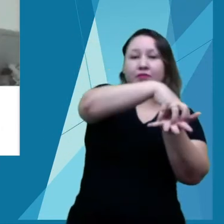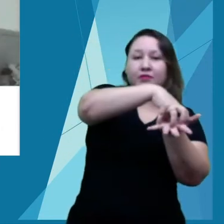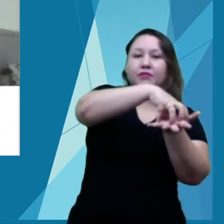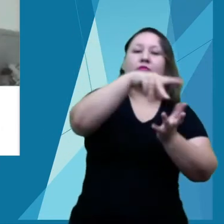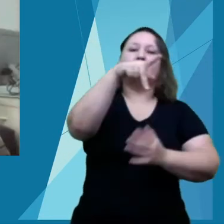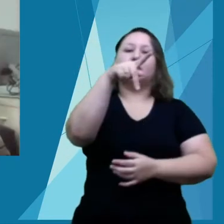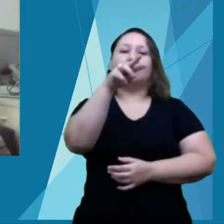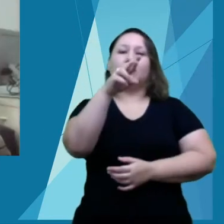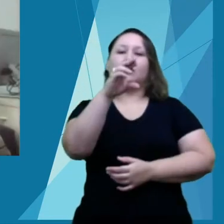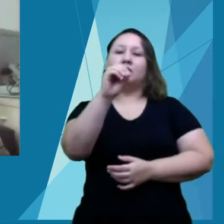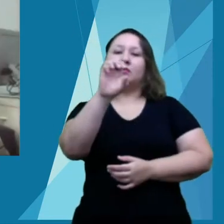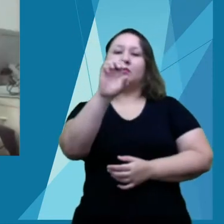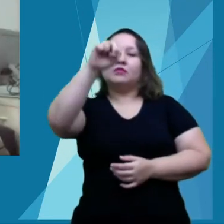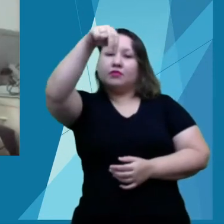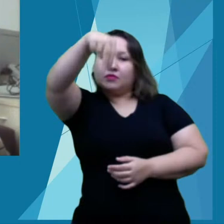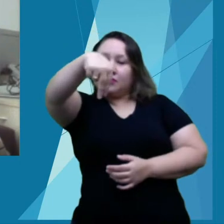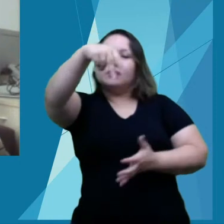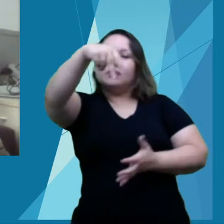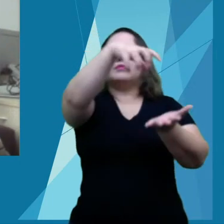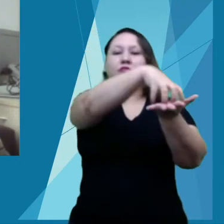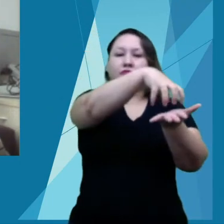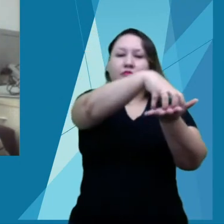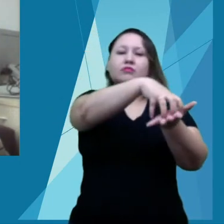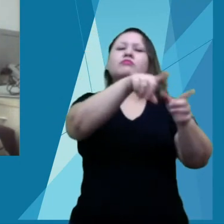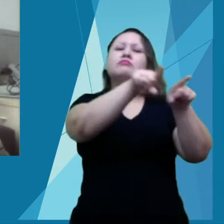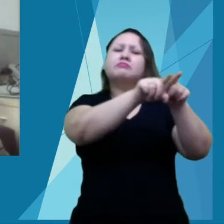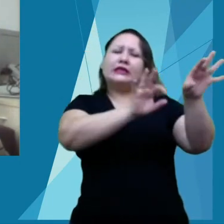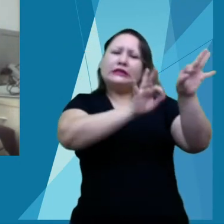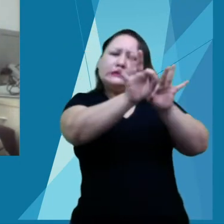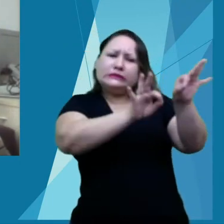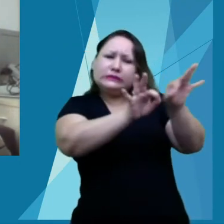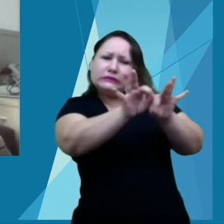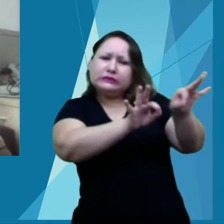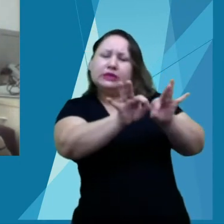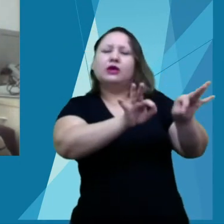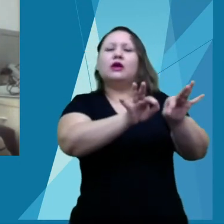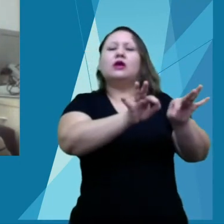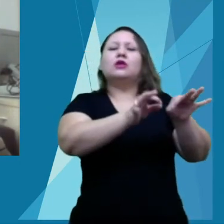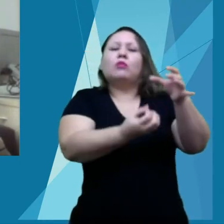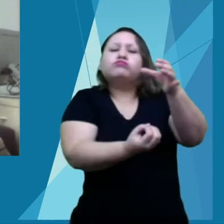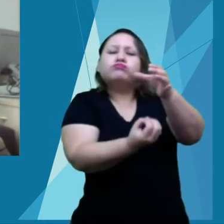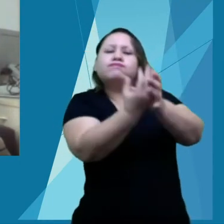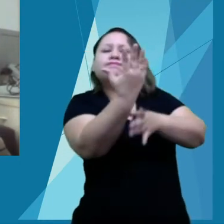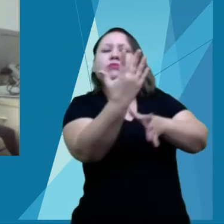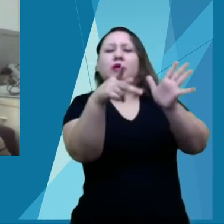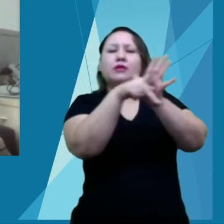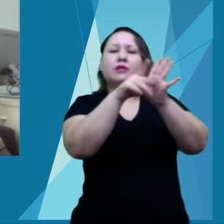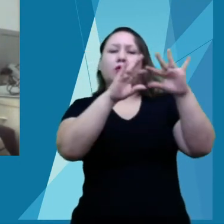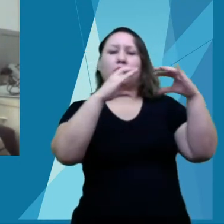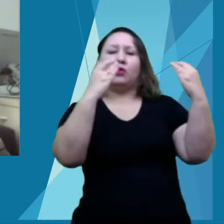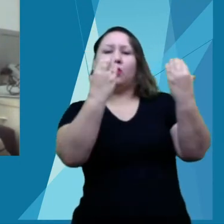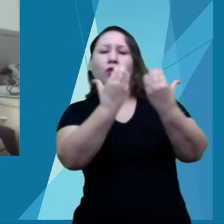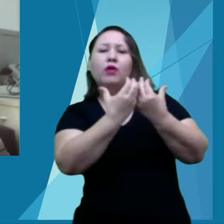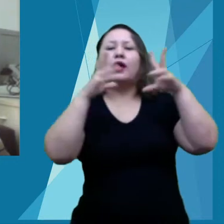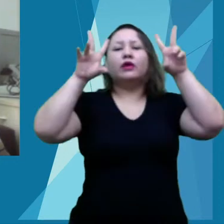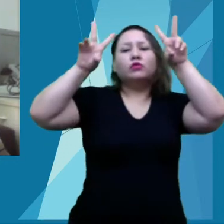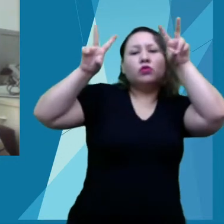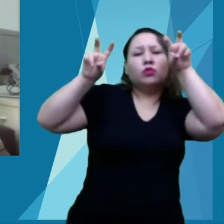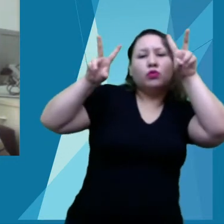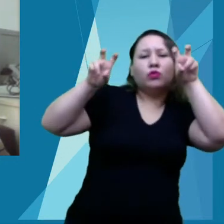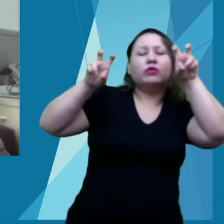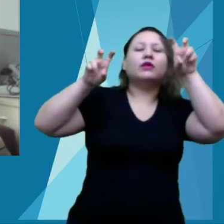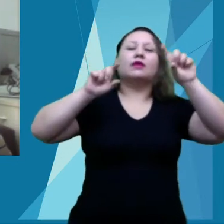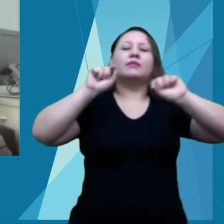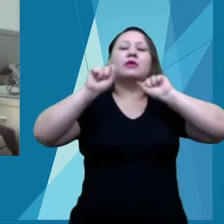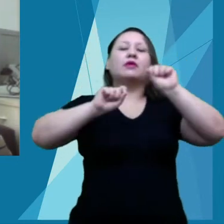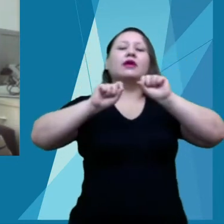construção e na organização do Conceitê, no que se refere às atividades da PROEM, em especial a professora